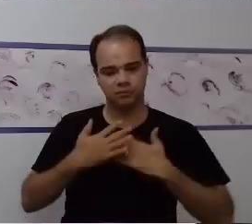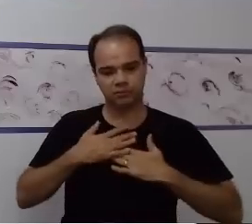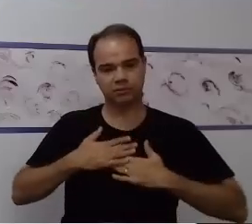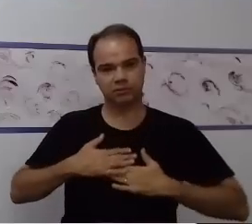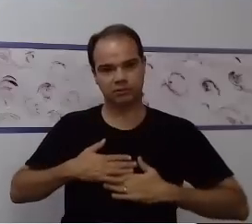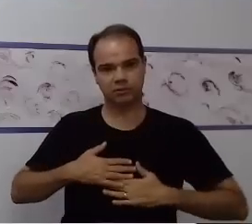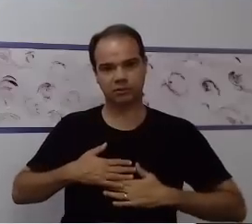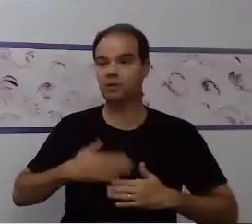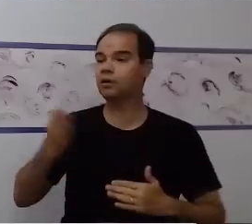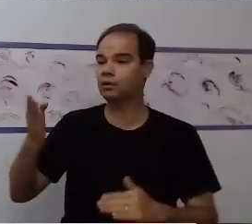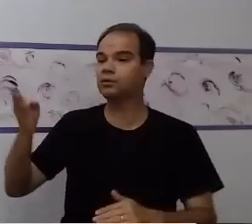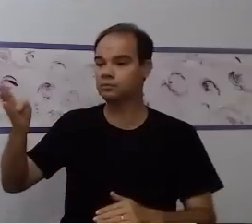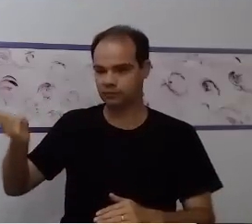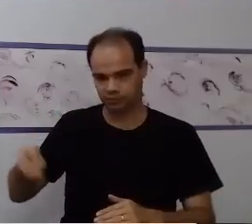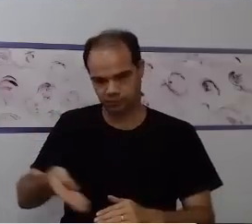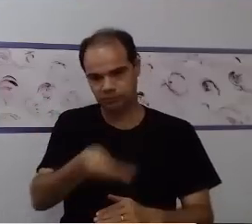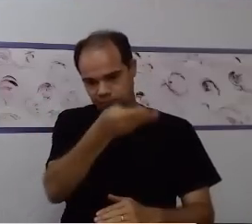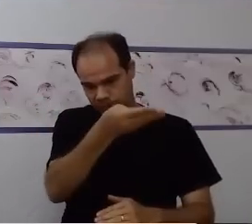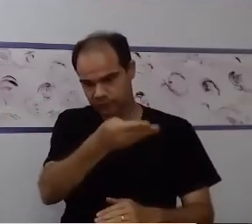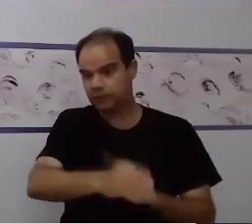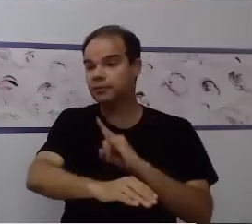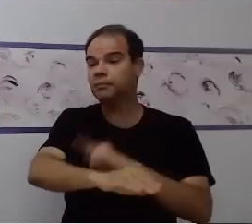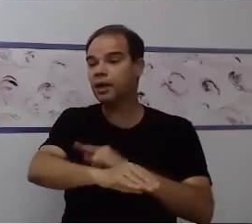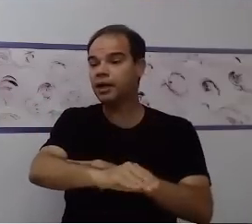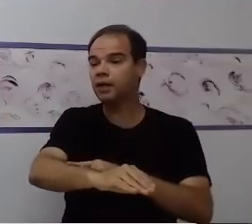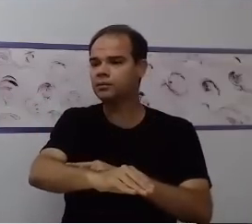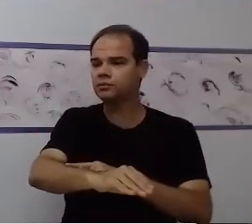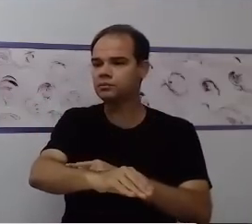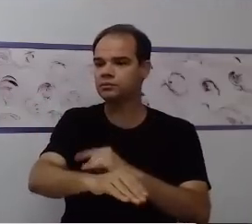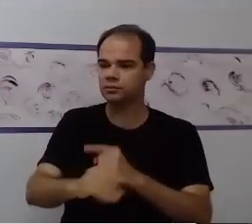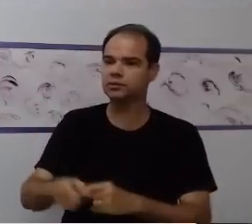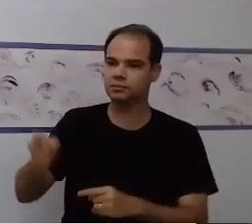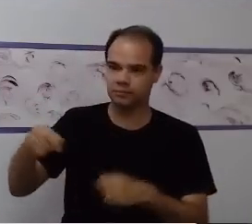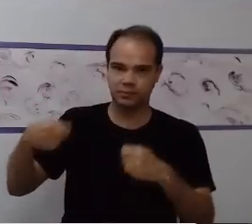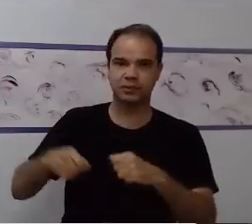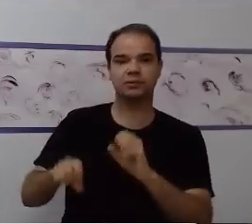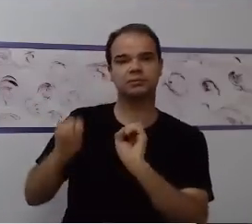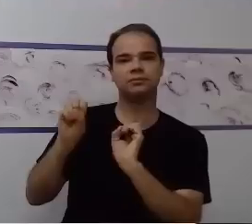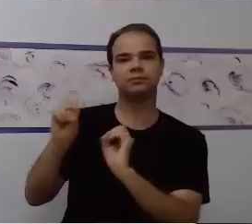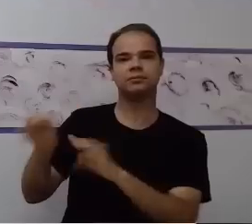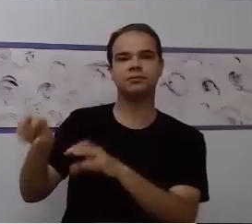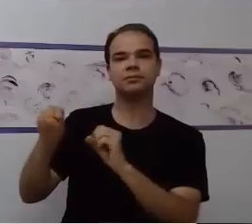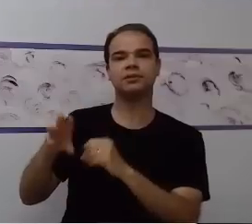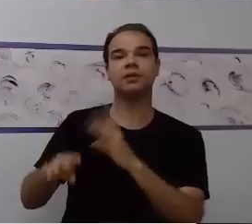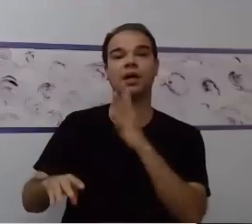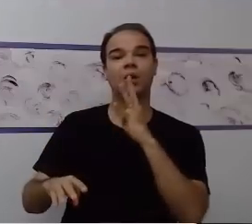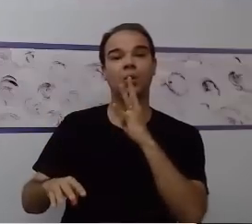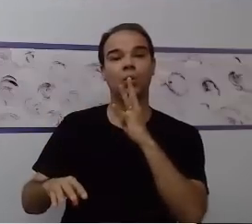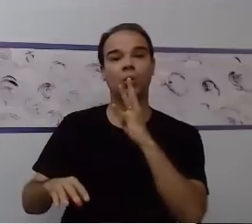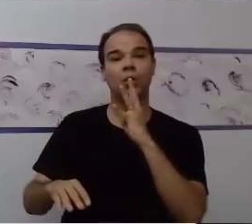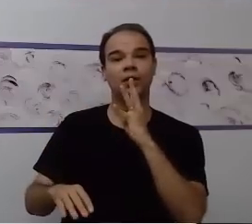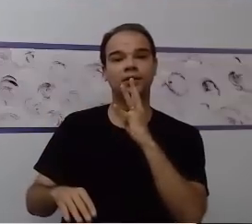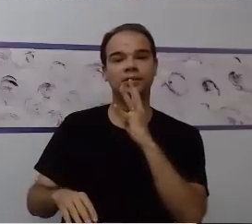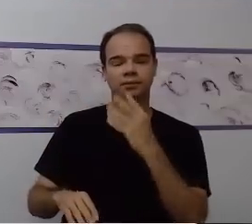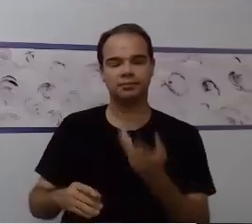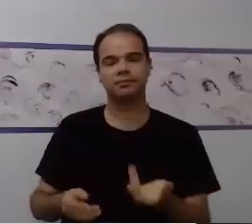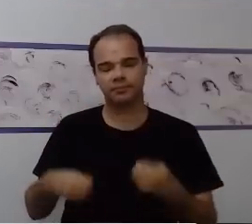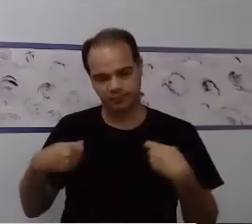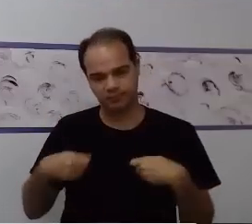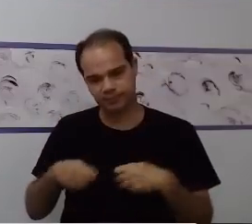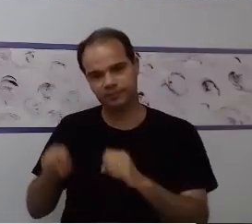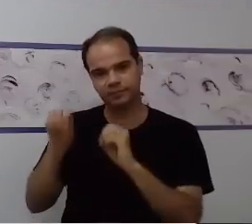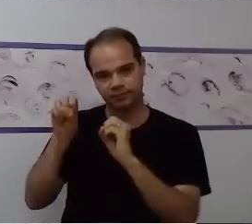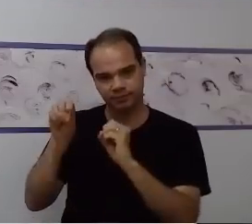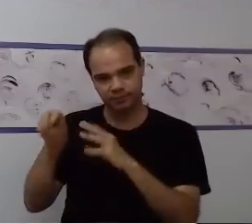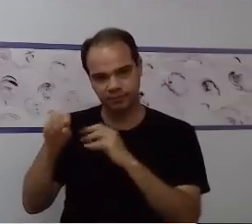autonomia que eu estou dando para a criança. Então, é importante que todos saibam o que está acontecendo também com cada indivíduo com deficiência